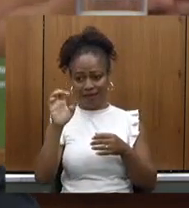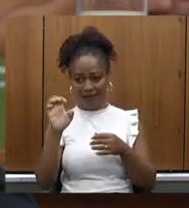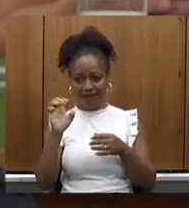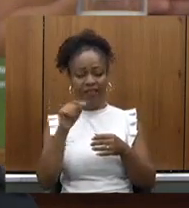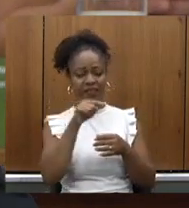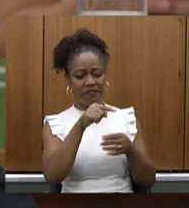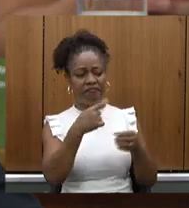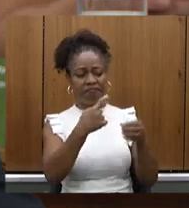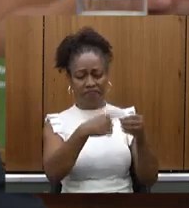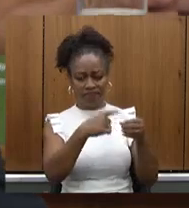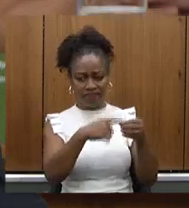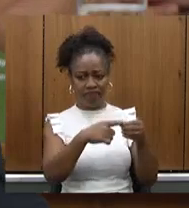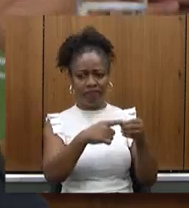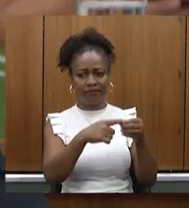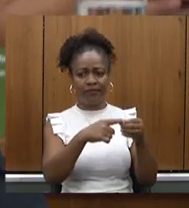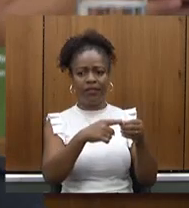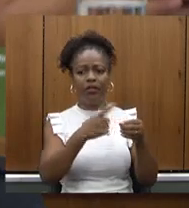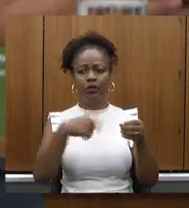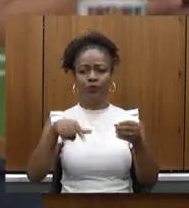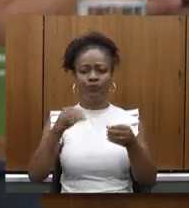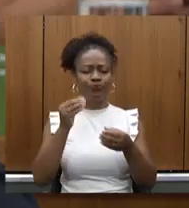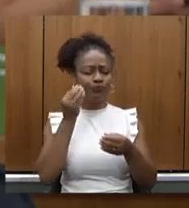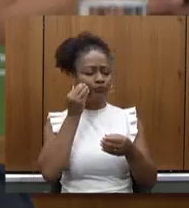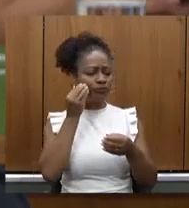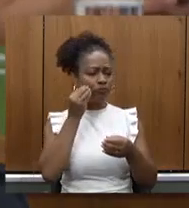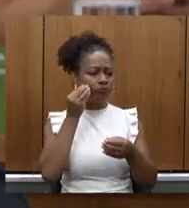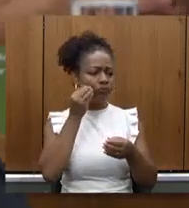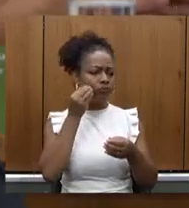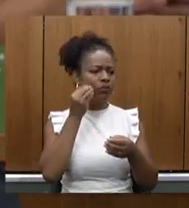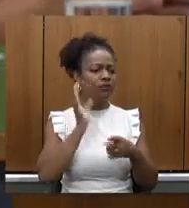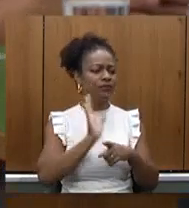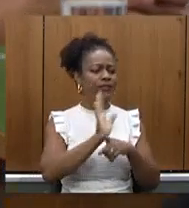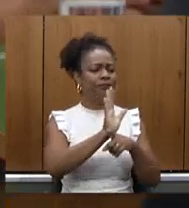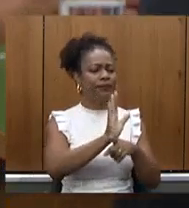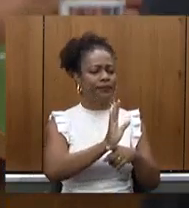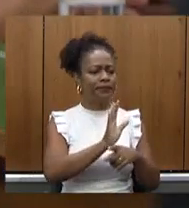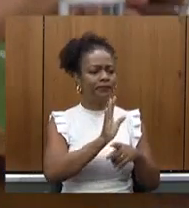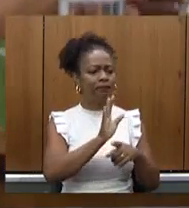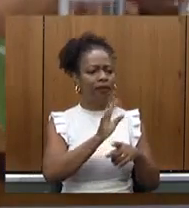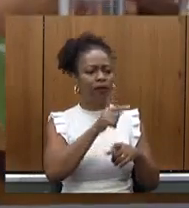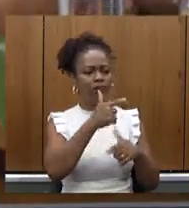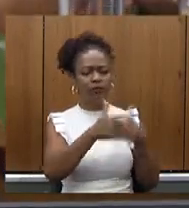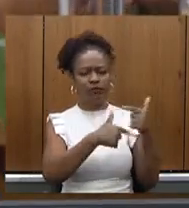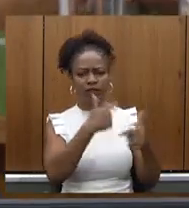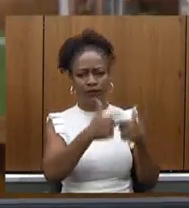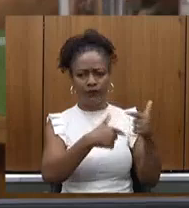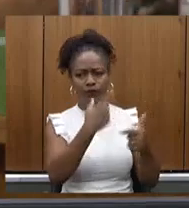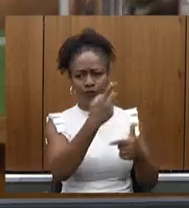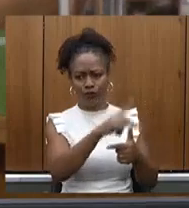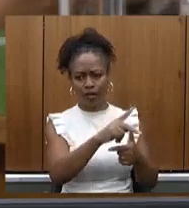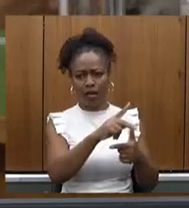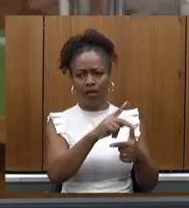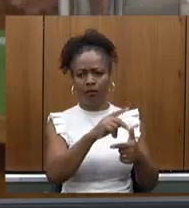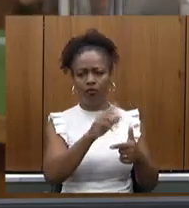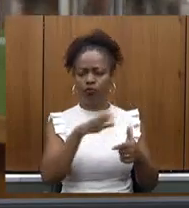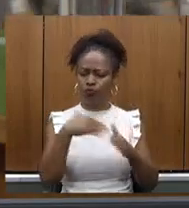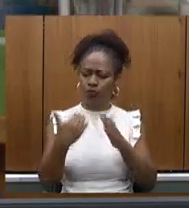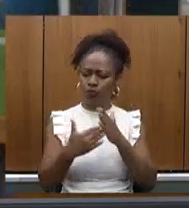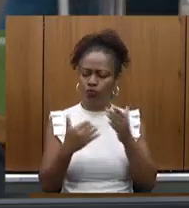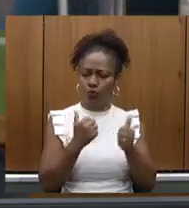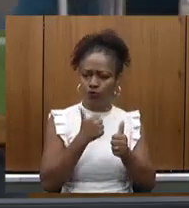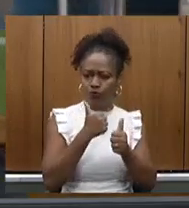parâmetro federal para que a gente consiga habilitar o serviço de Pouso Alegre mas temos todo o esforço queria aproveitar acho que a deputada